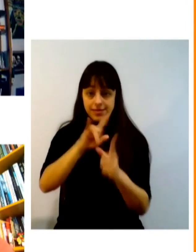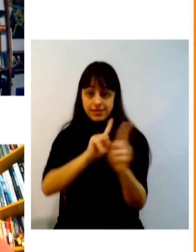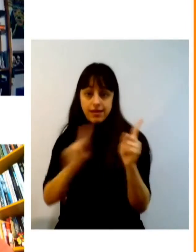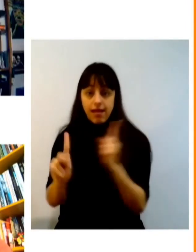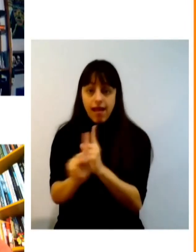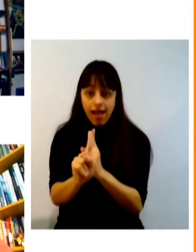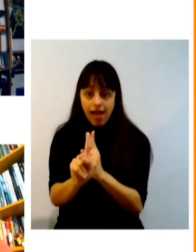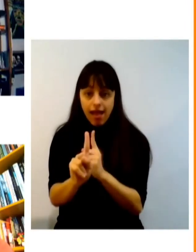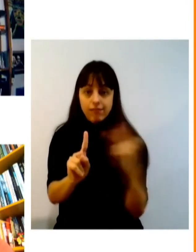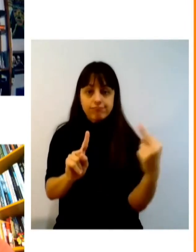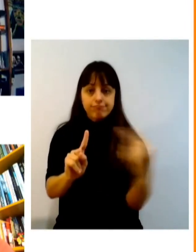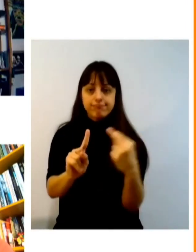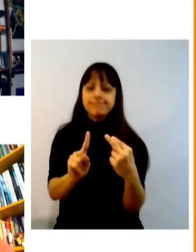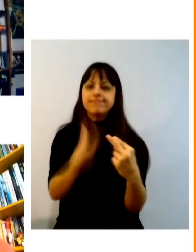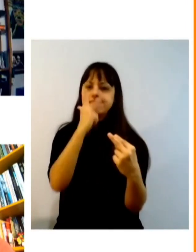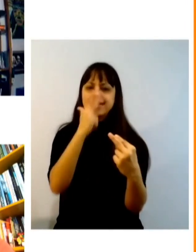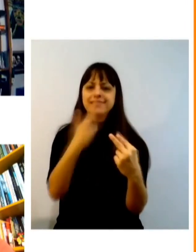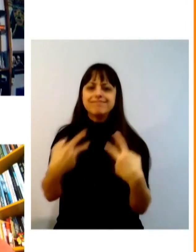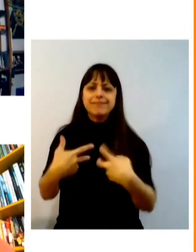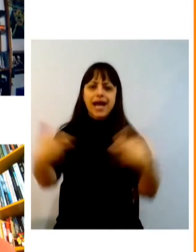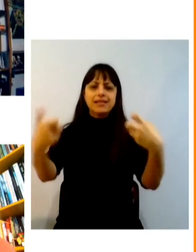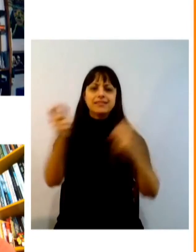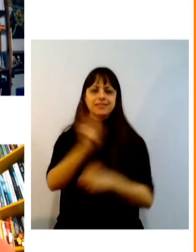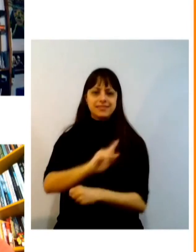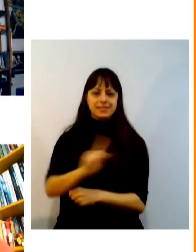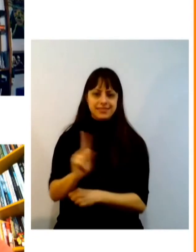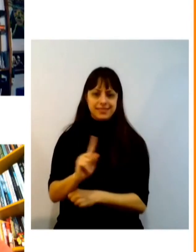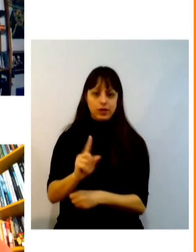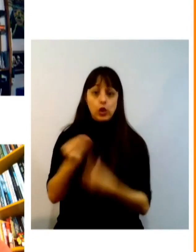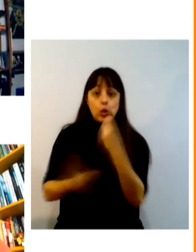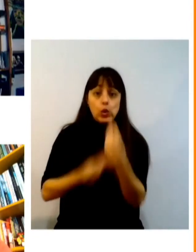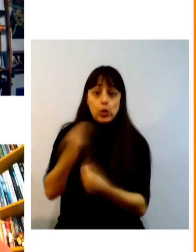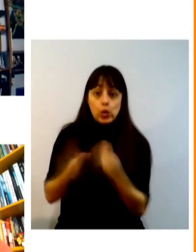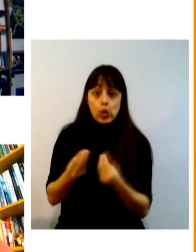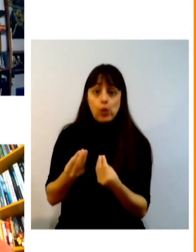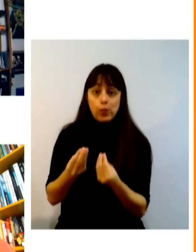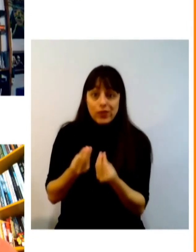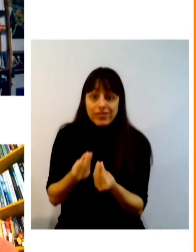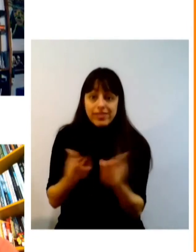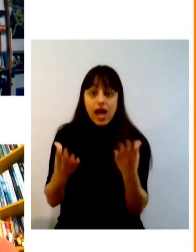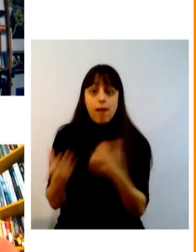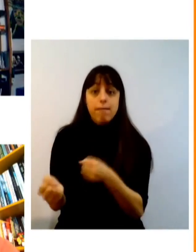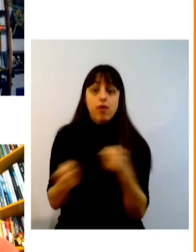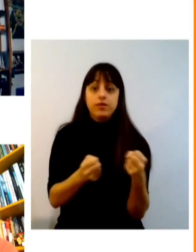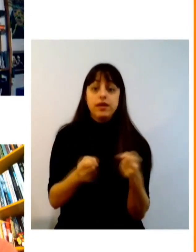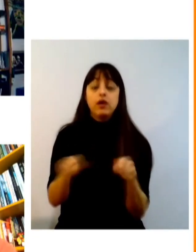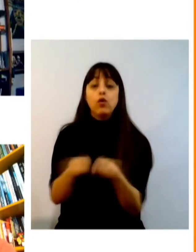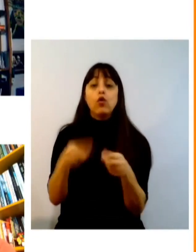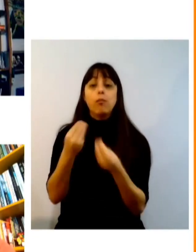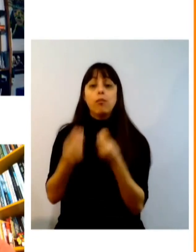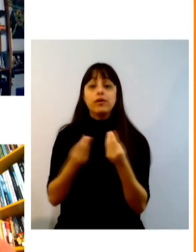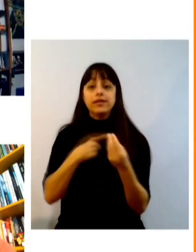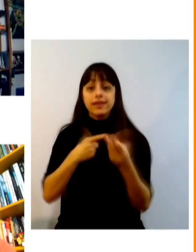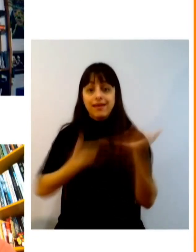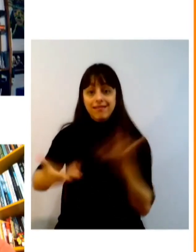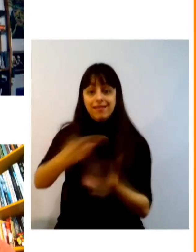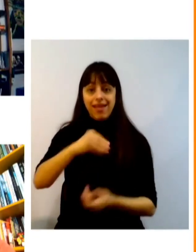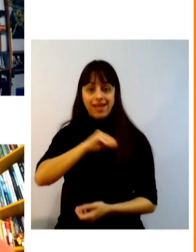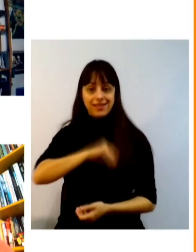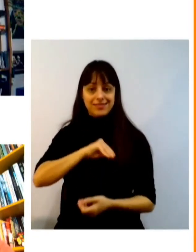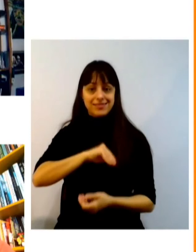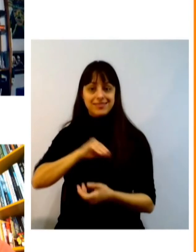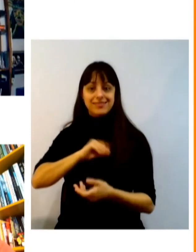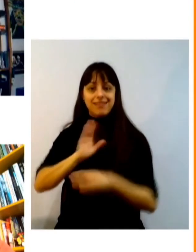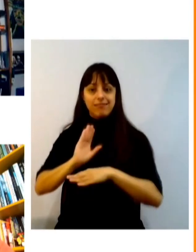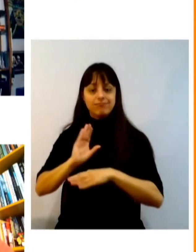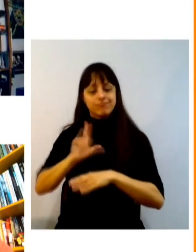aqui também nós temos que ver como exercer o poder e como mobilizar as agendas e como não